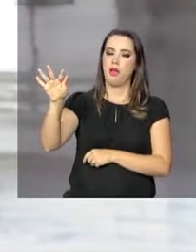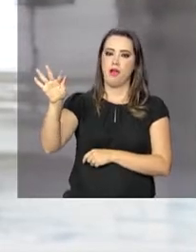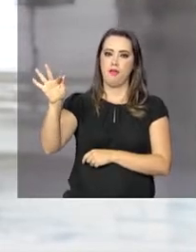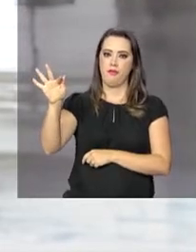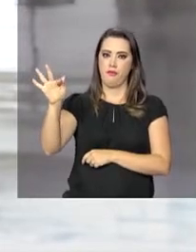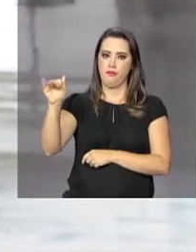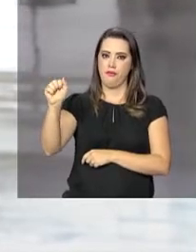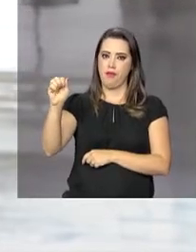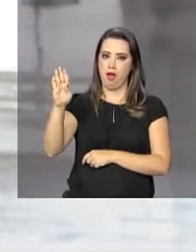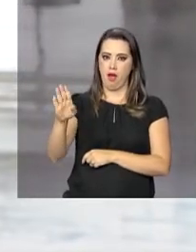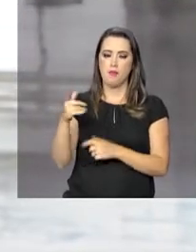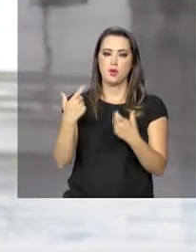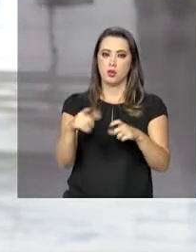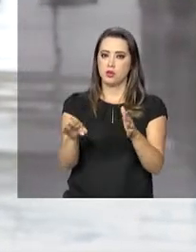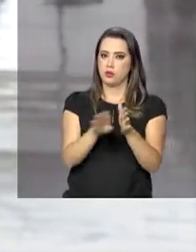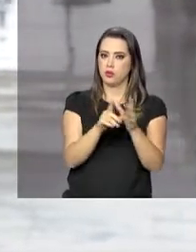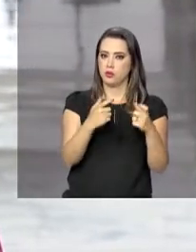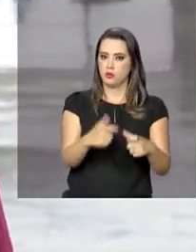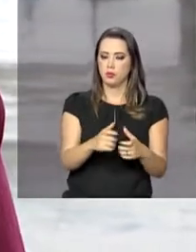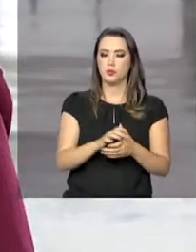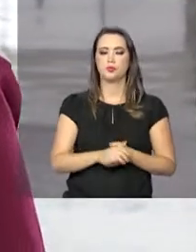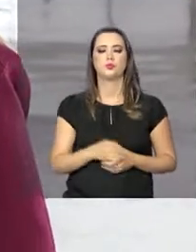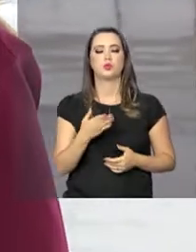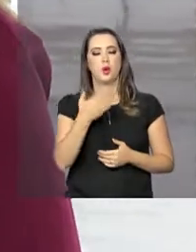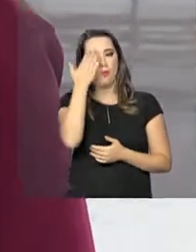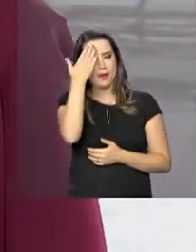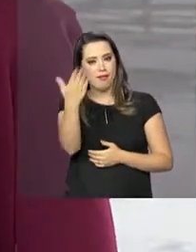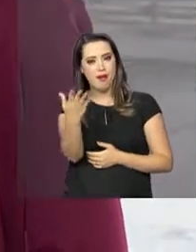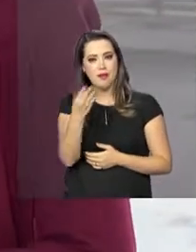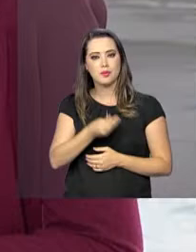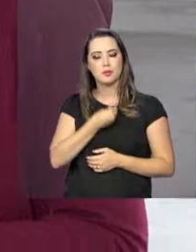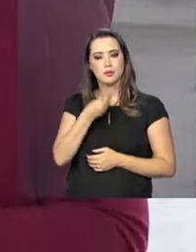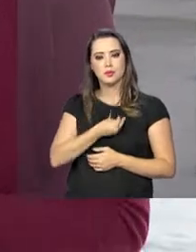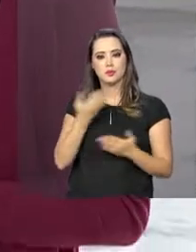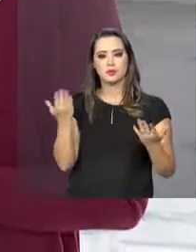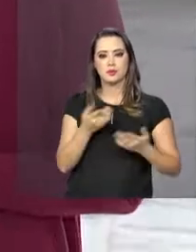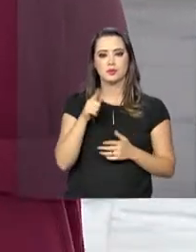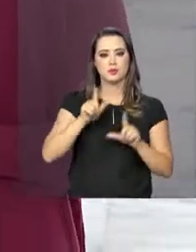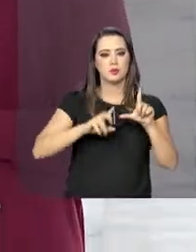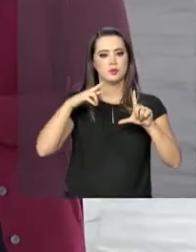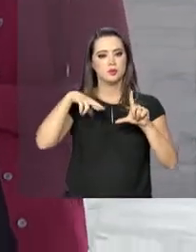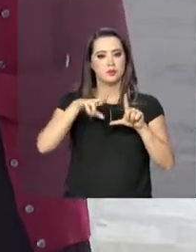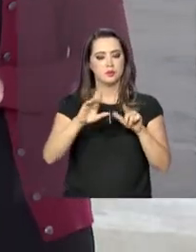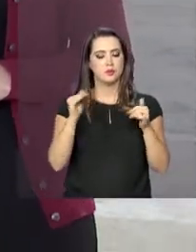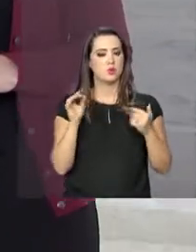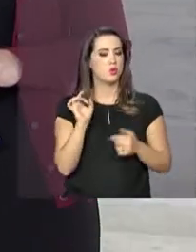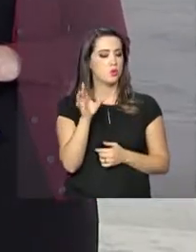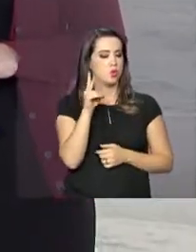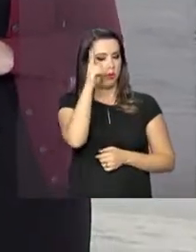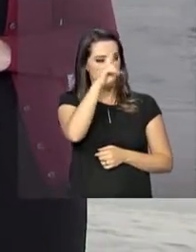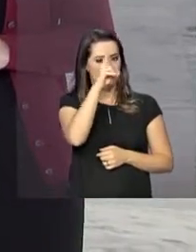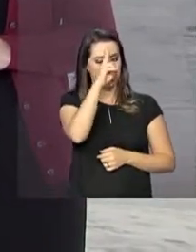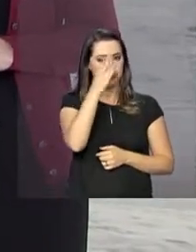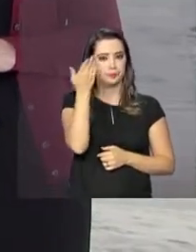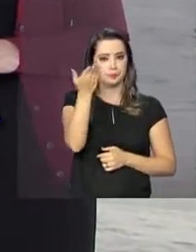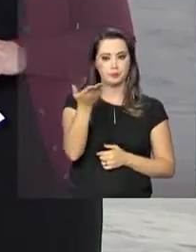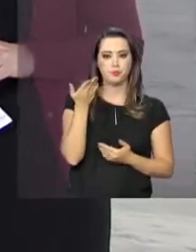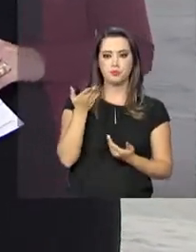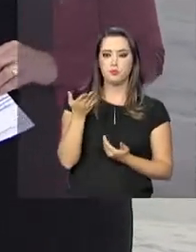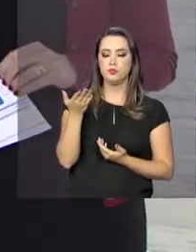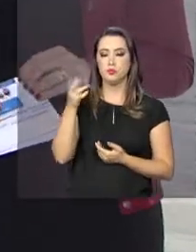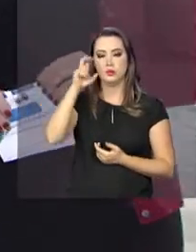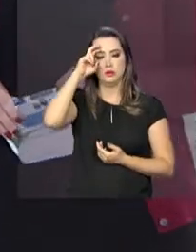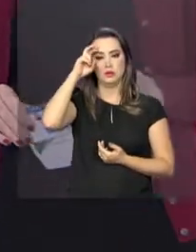abrigo. Tá certo, Viviane S, muito obrigada pela sua entrevista ao vivo aqui na TVNBR. Bom, e apenas para lembrar, né, Roberto, nesta